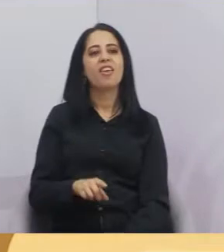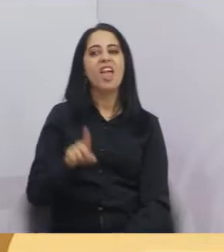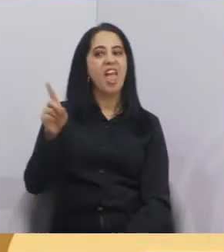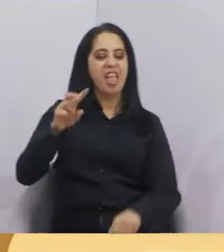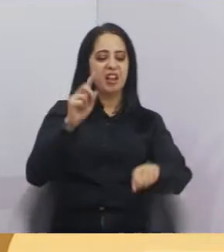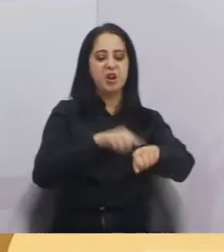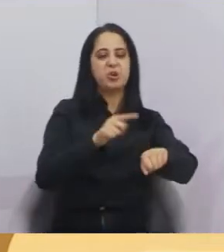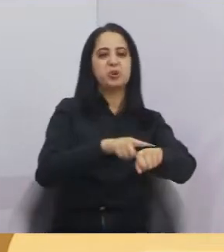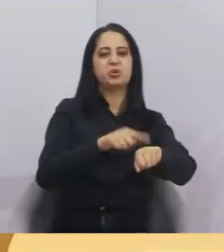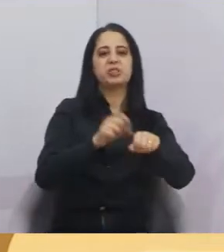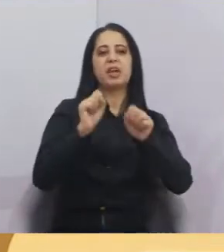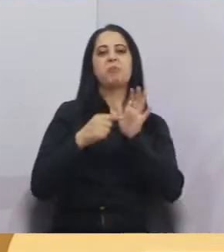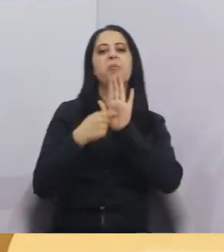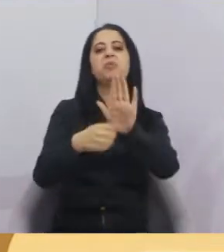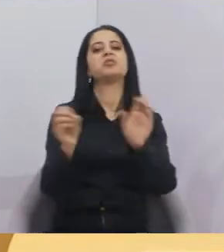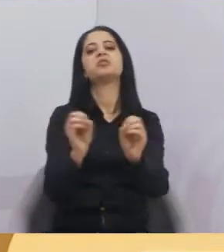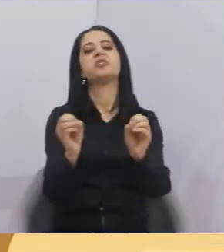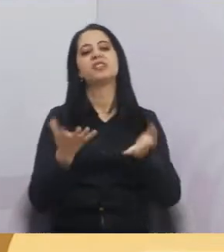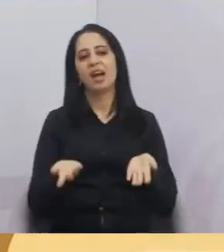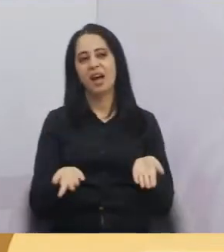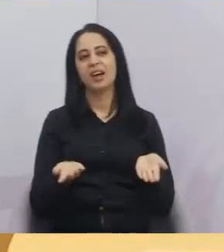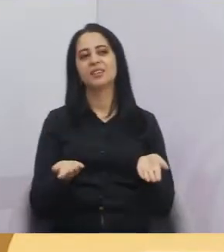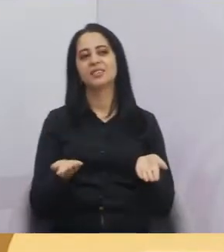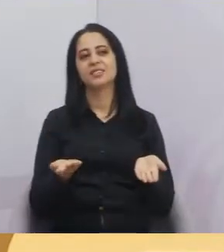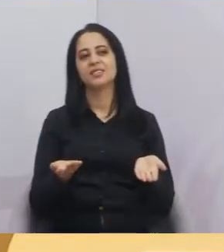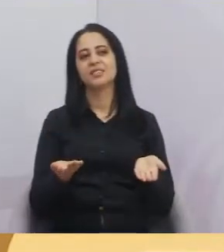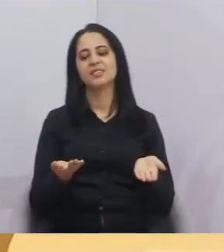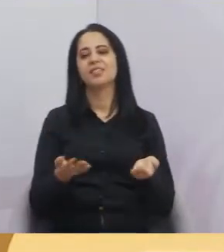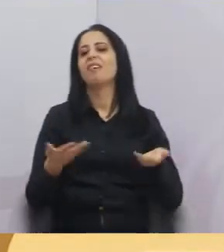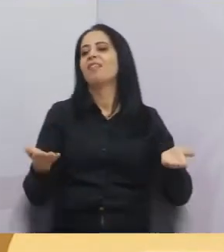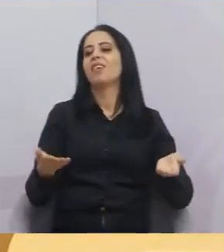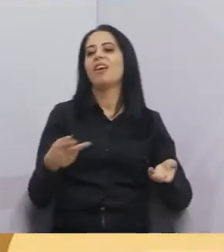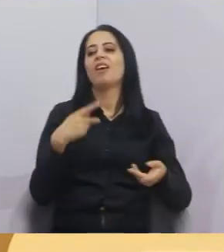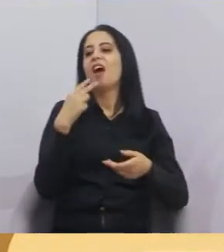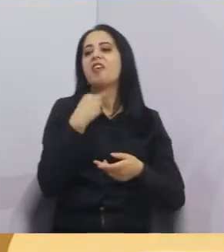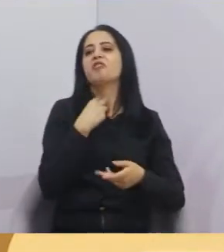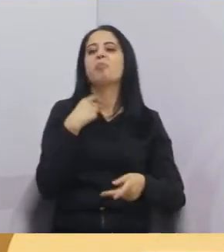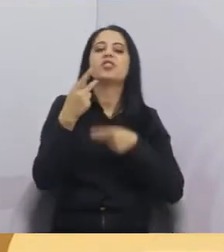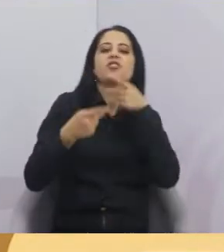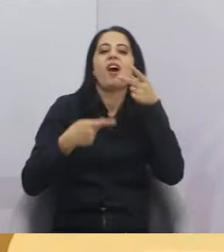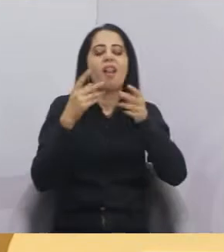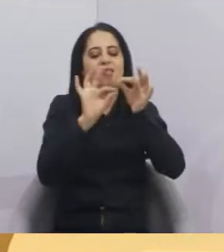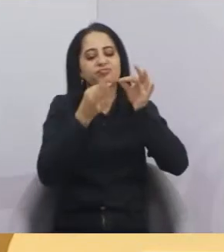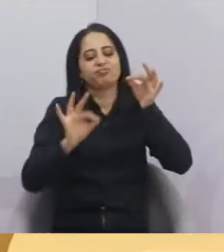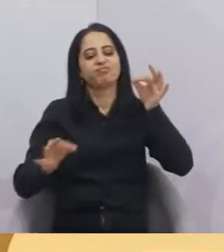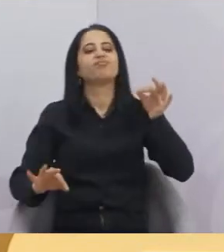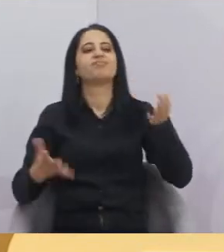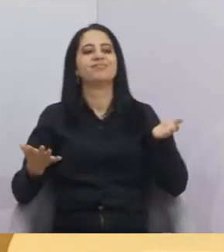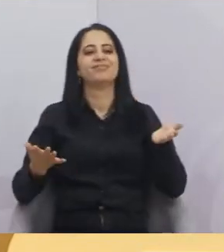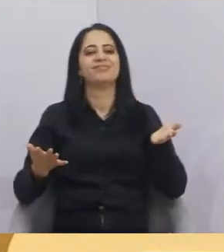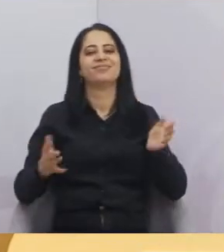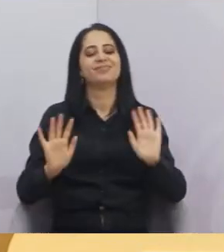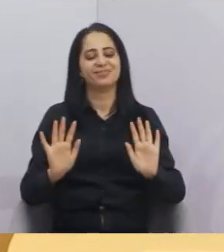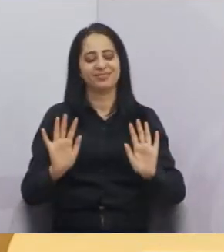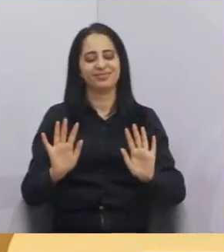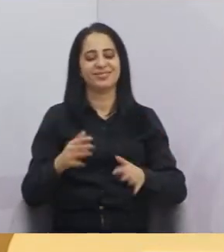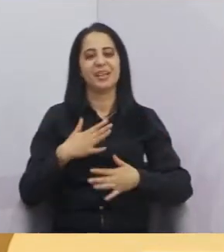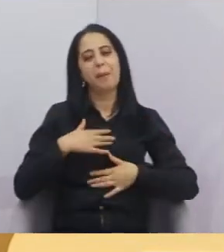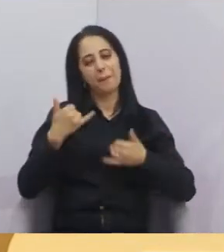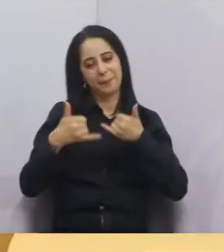colocou o tempo, Roninha. Aí você vai poder falar bastante aí, está vendo? Só para descontrair o horário, Edgar.